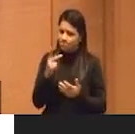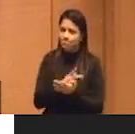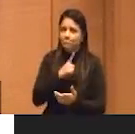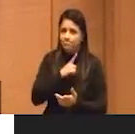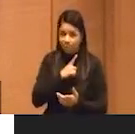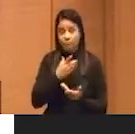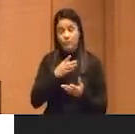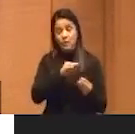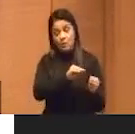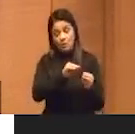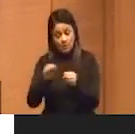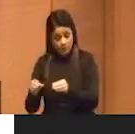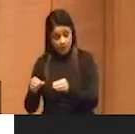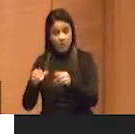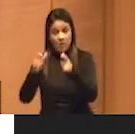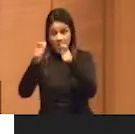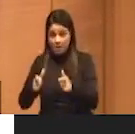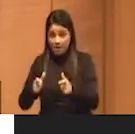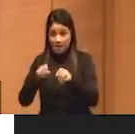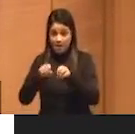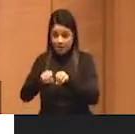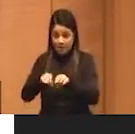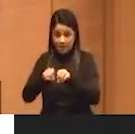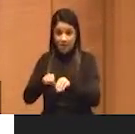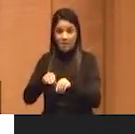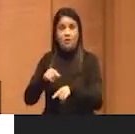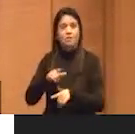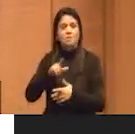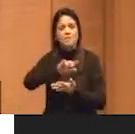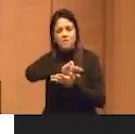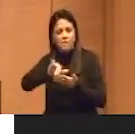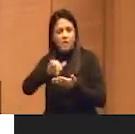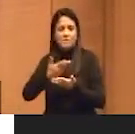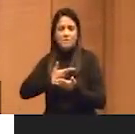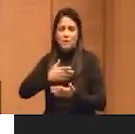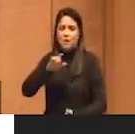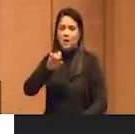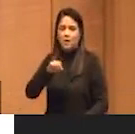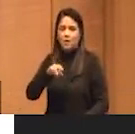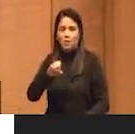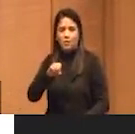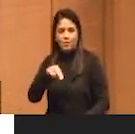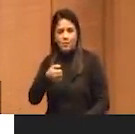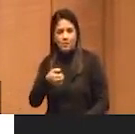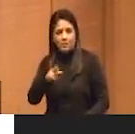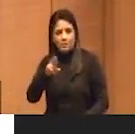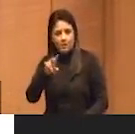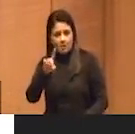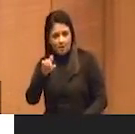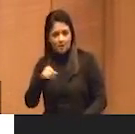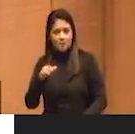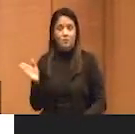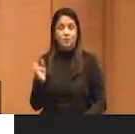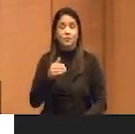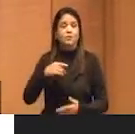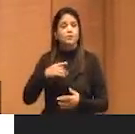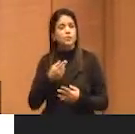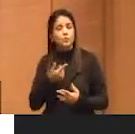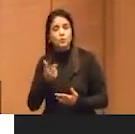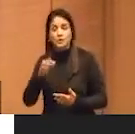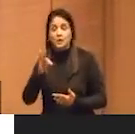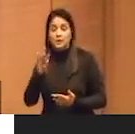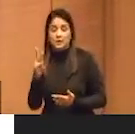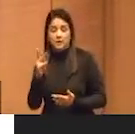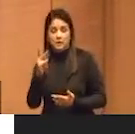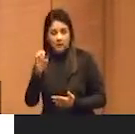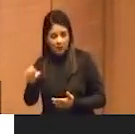nossos colegas, Théo Amiel, Leonardo, Miguel Saíd, da UFABC, Théo da UNB, tem